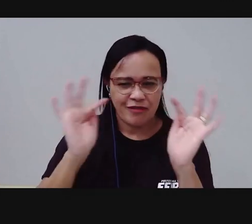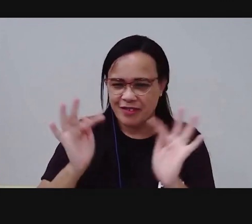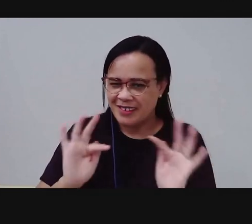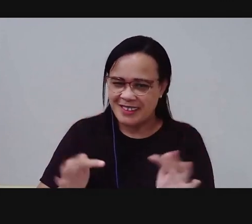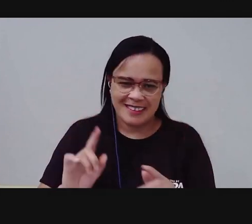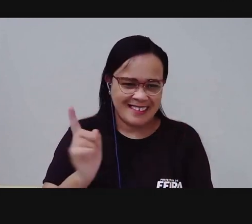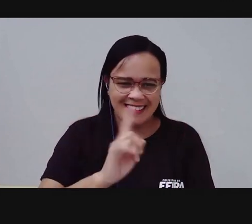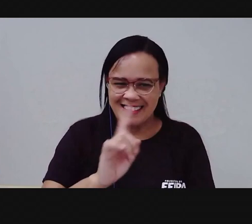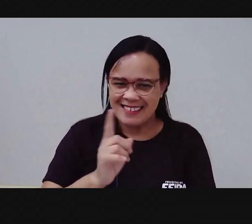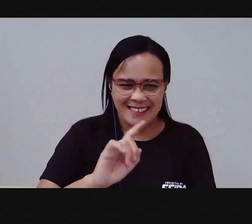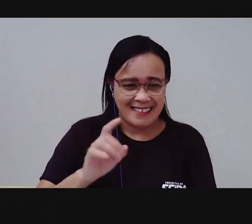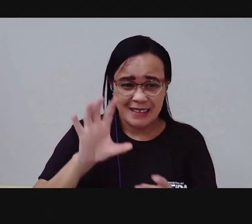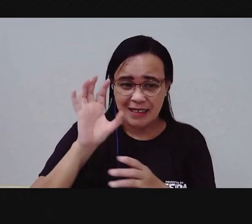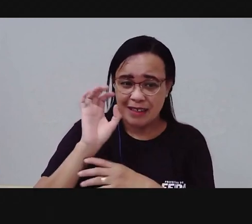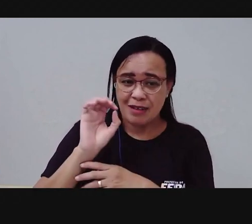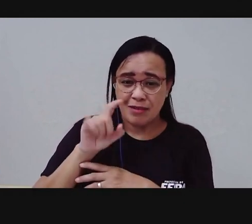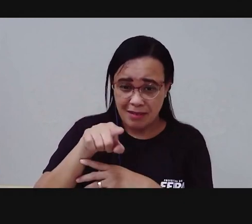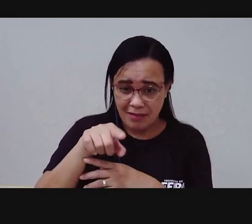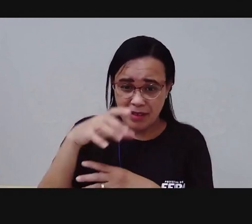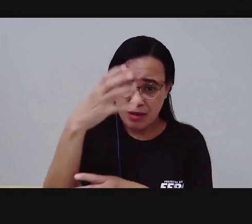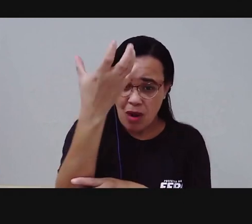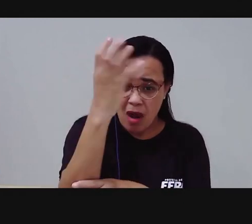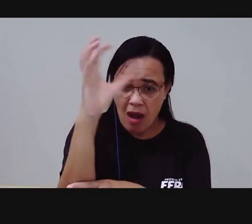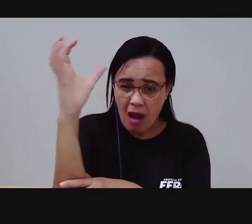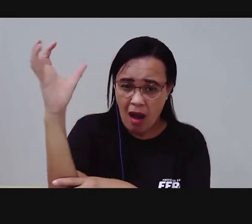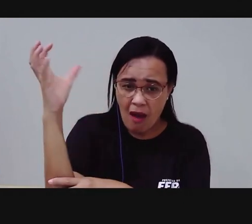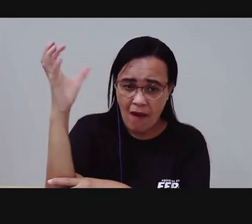aqui, ó. Dormindo.